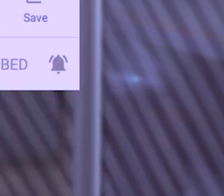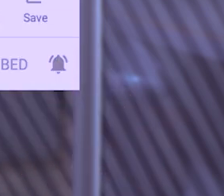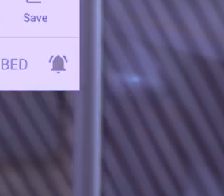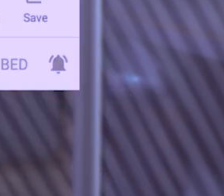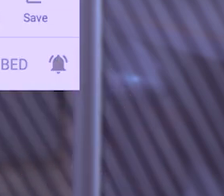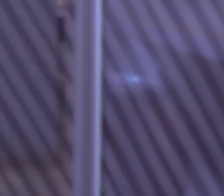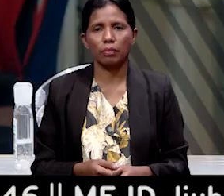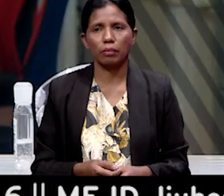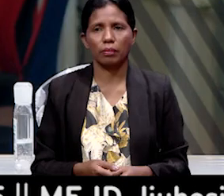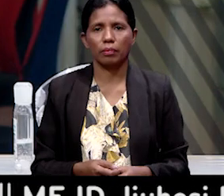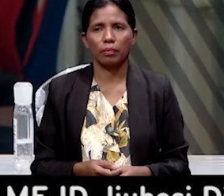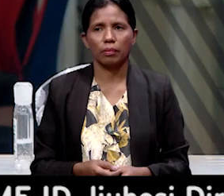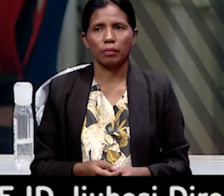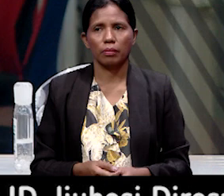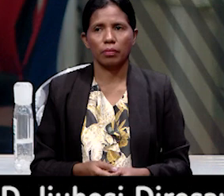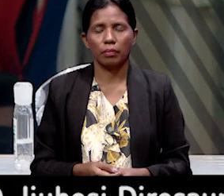more information.